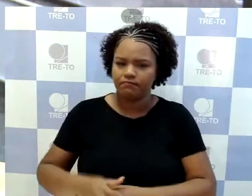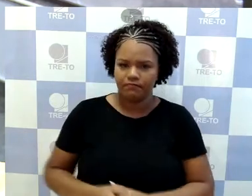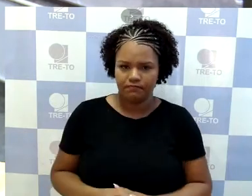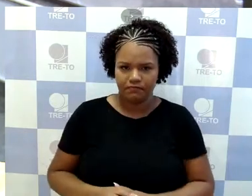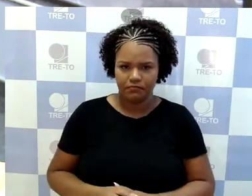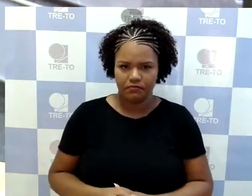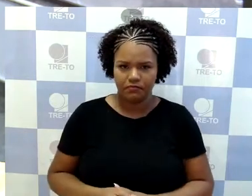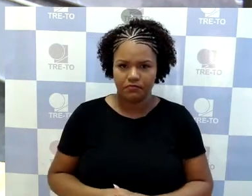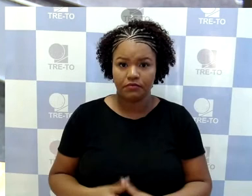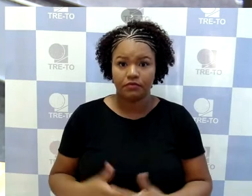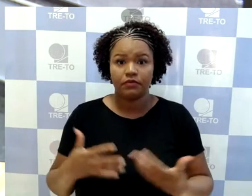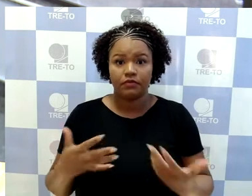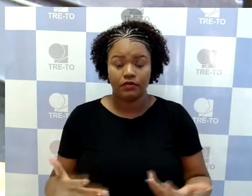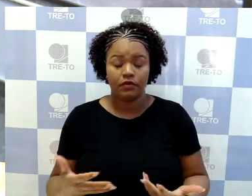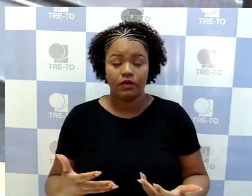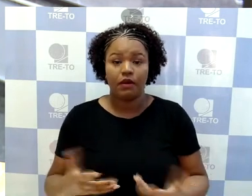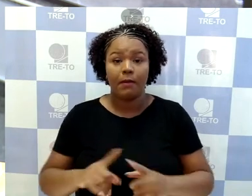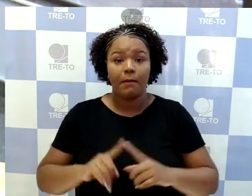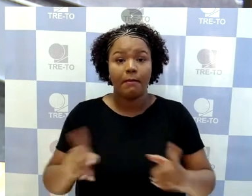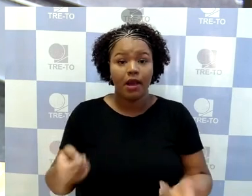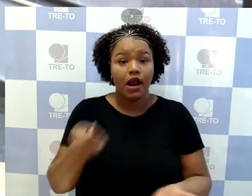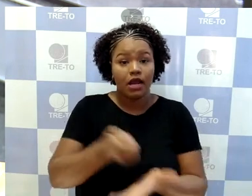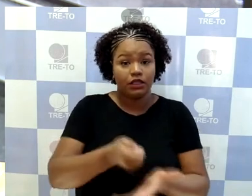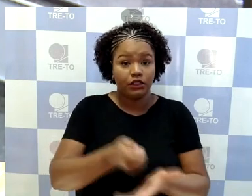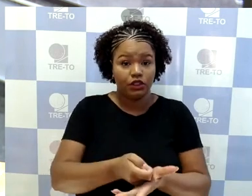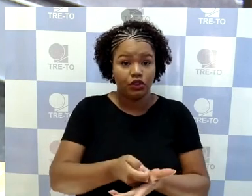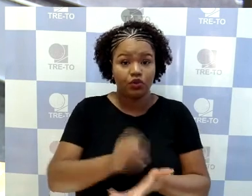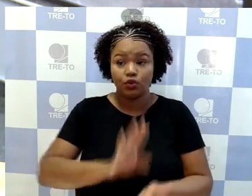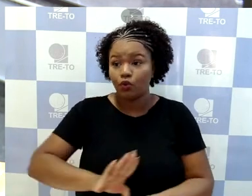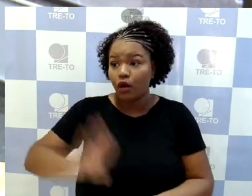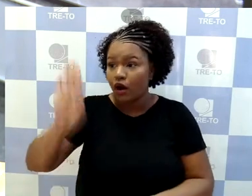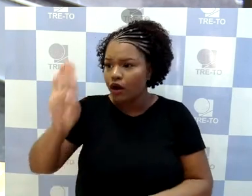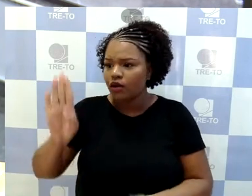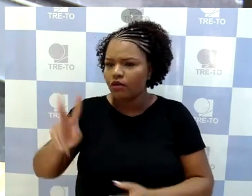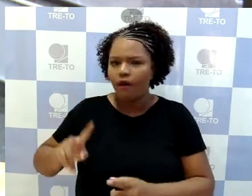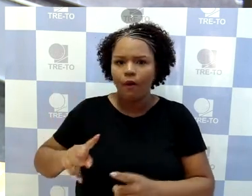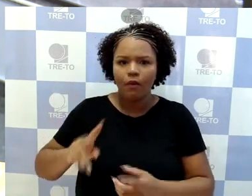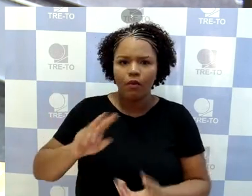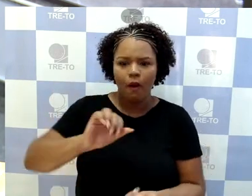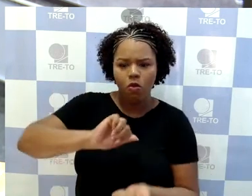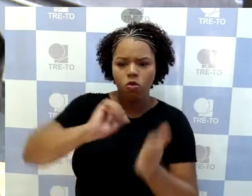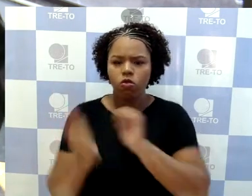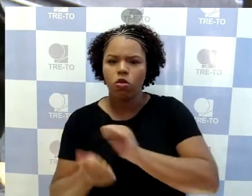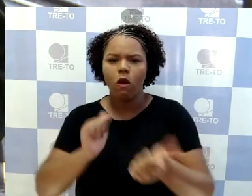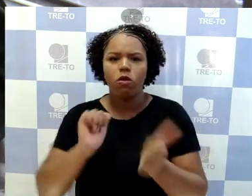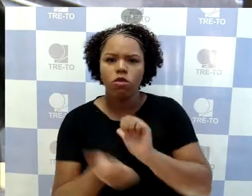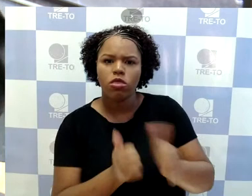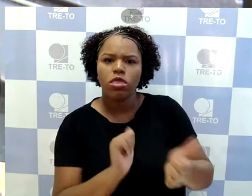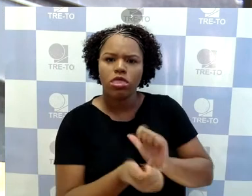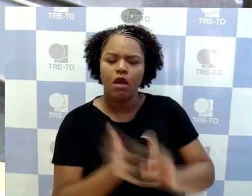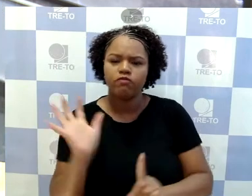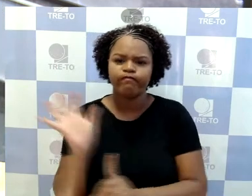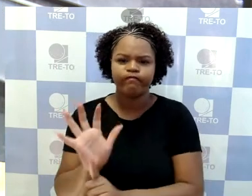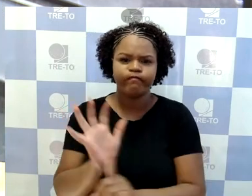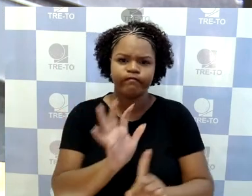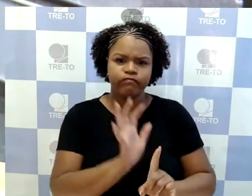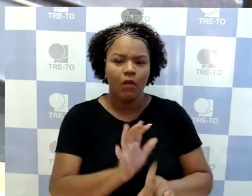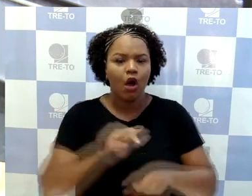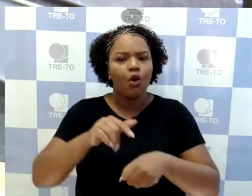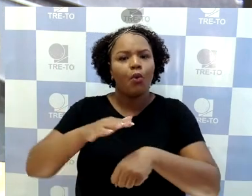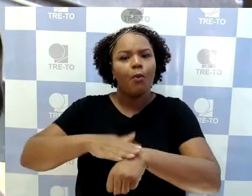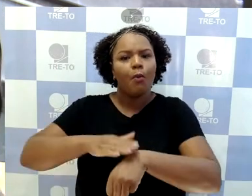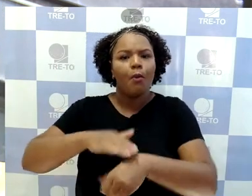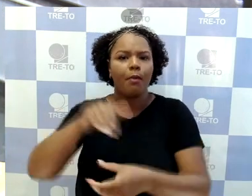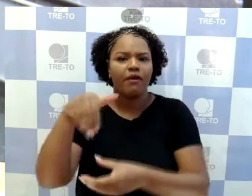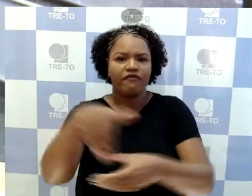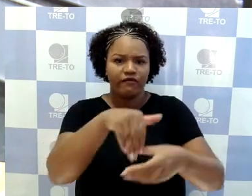exige-se que os candidatos não distorçam os fatos para extrapolar sua liberdade de expressão no jogo democrático. E agora eu pergunto a V. Exª,